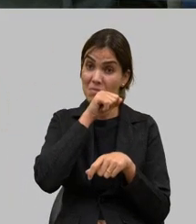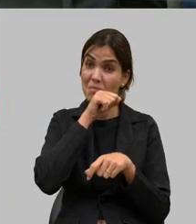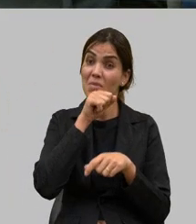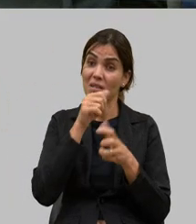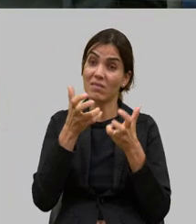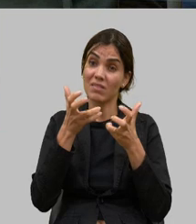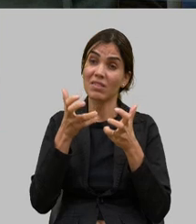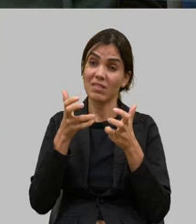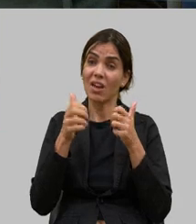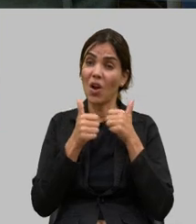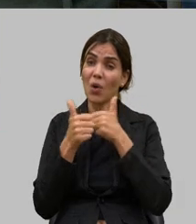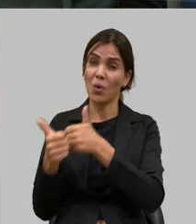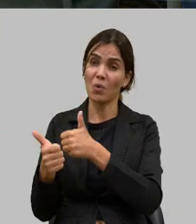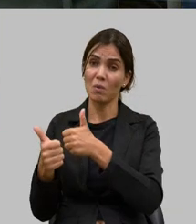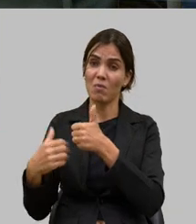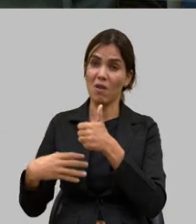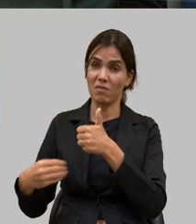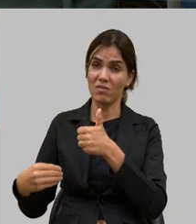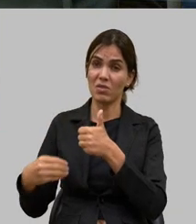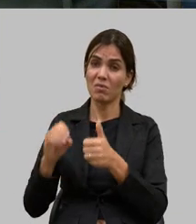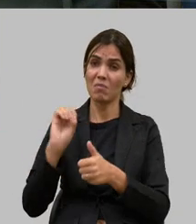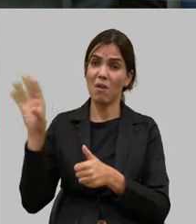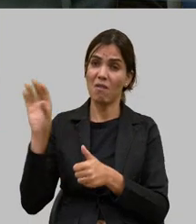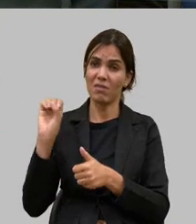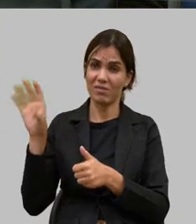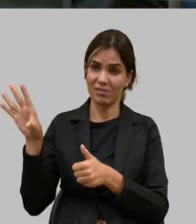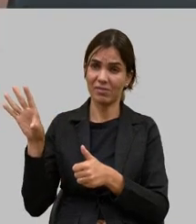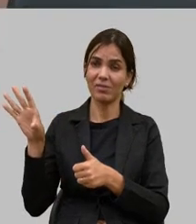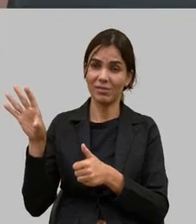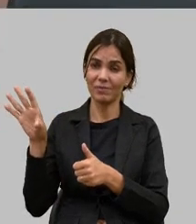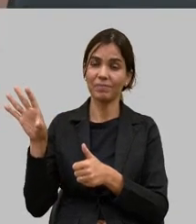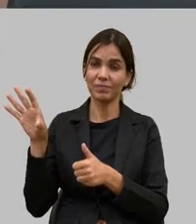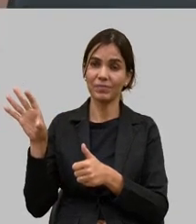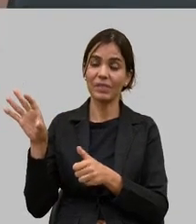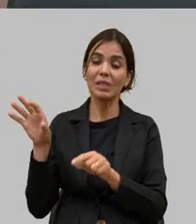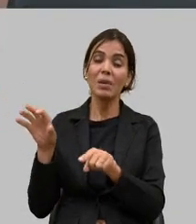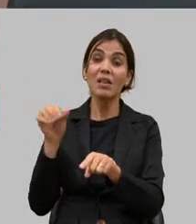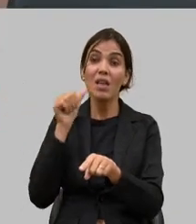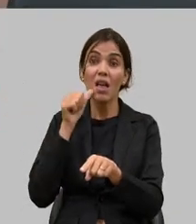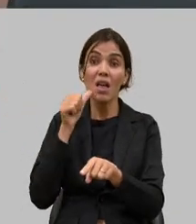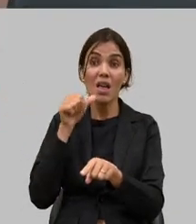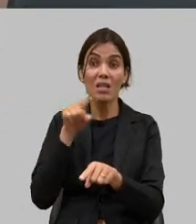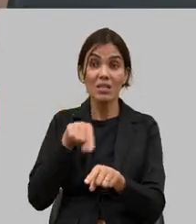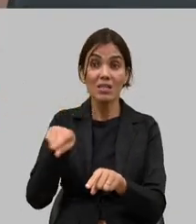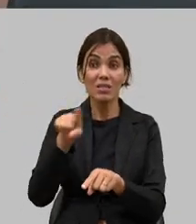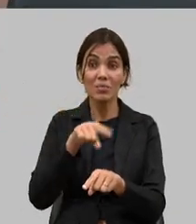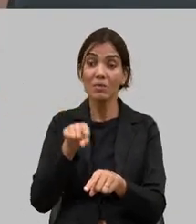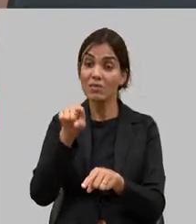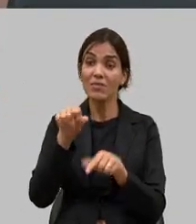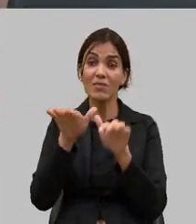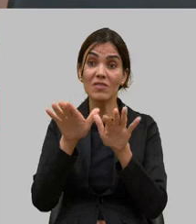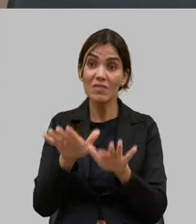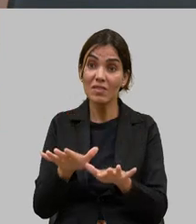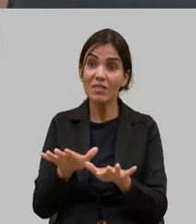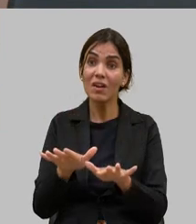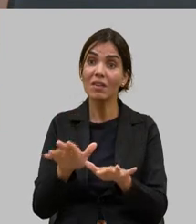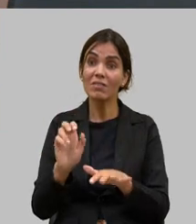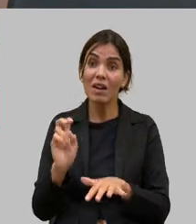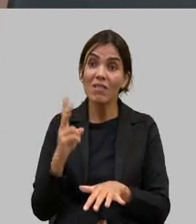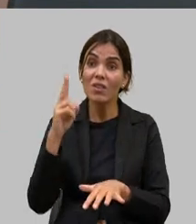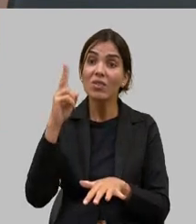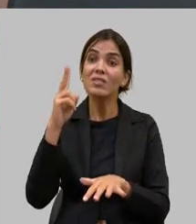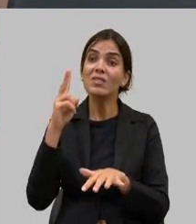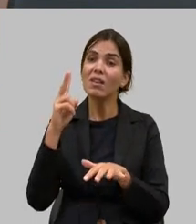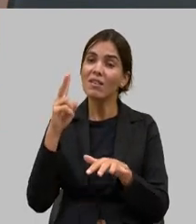e o marido vai ficar ali sozinho e essas mulheres ali estão ali valorizando a flor do café estão valorizando a sua propriedade o